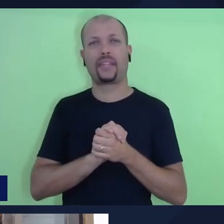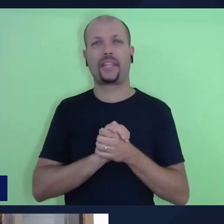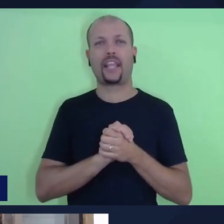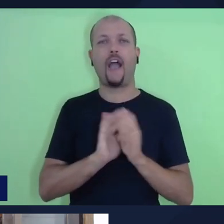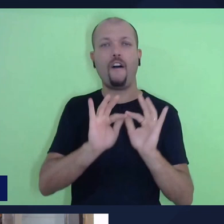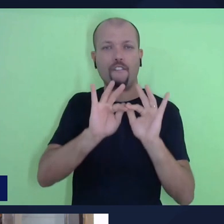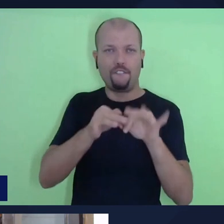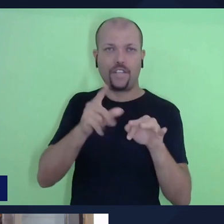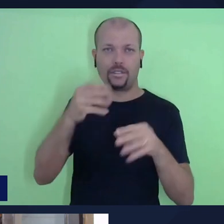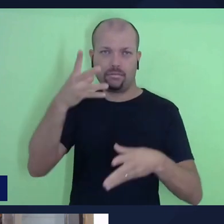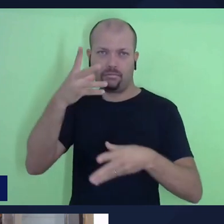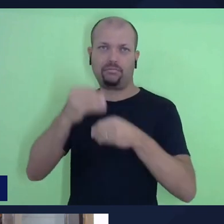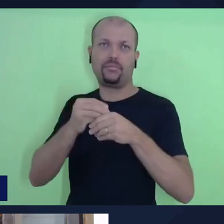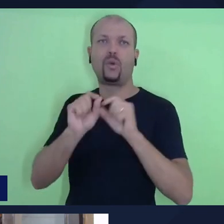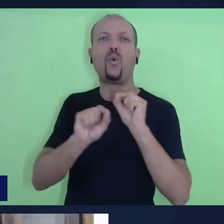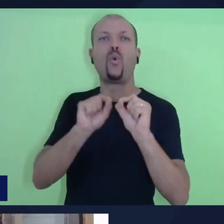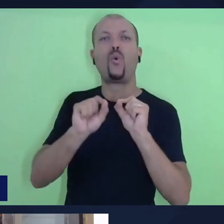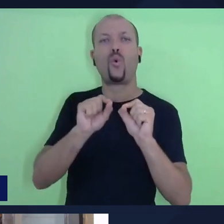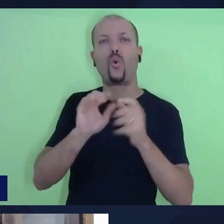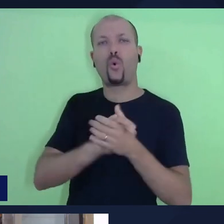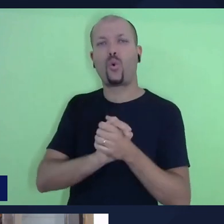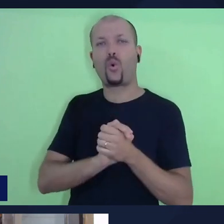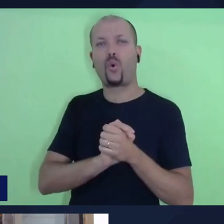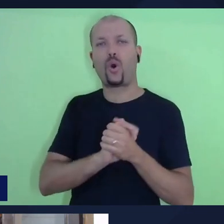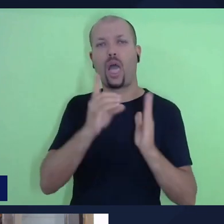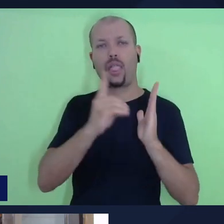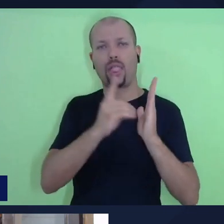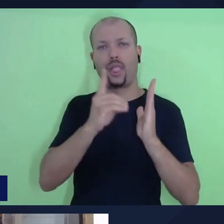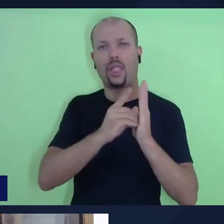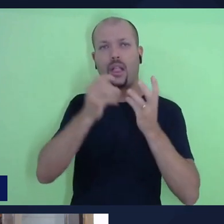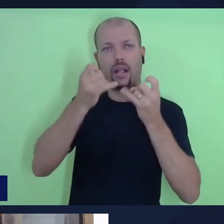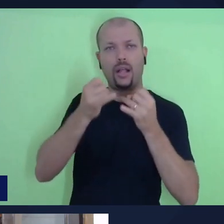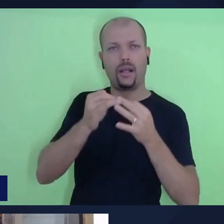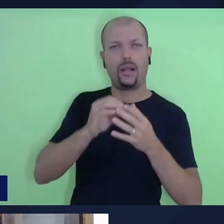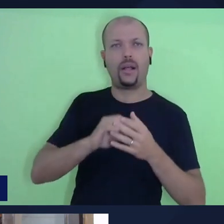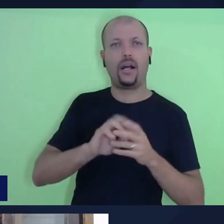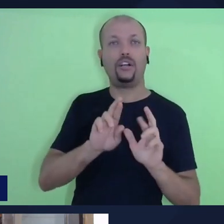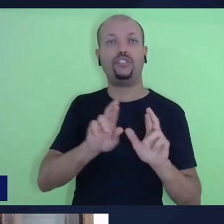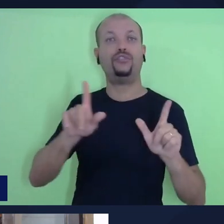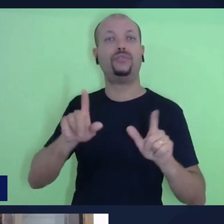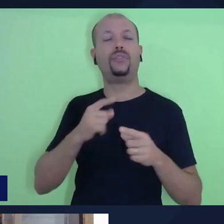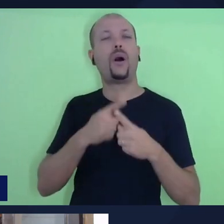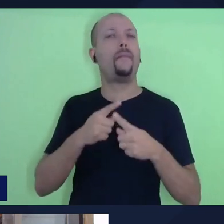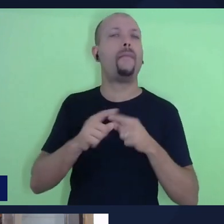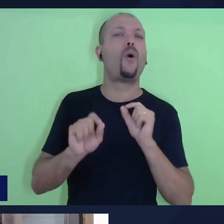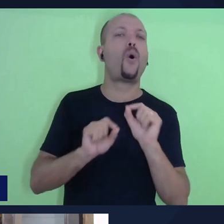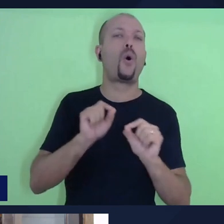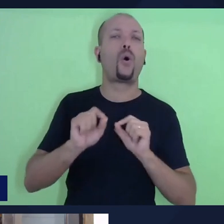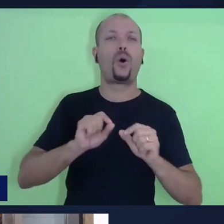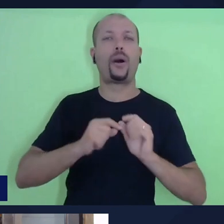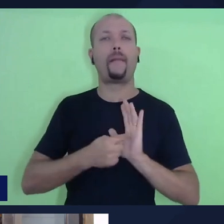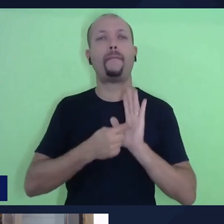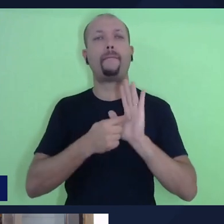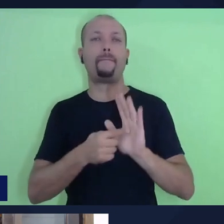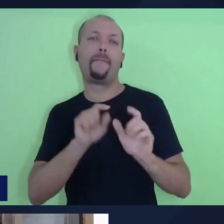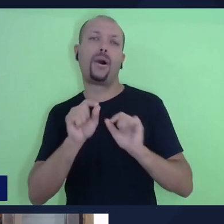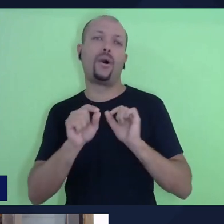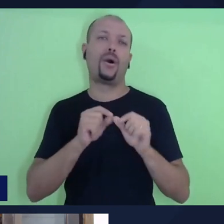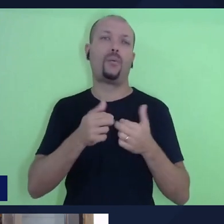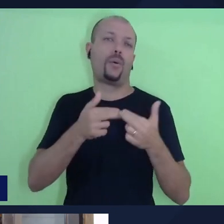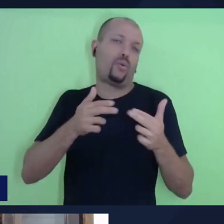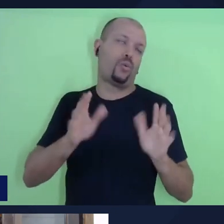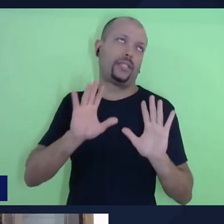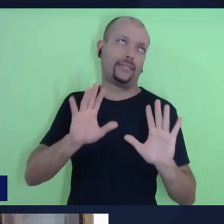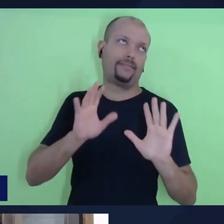geral, o livro de Deuteronômio, ele é muito significativo, porque ele apresenta algumas condições aqui no